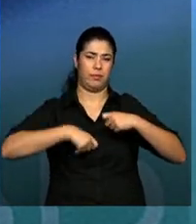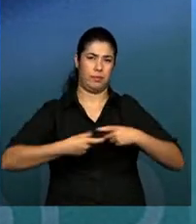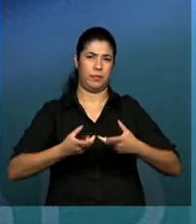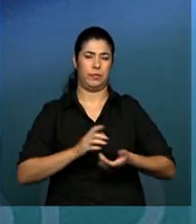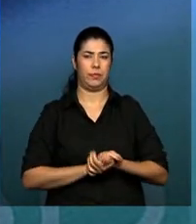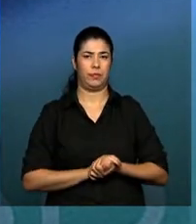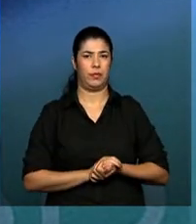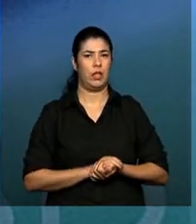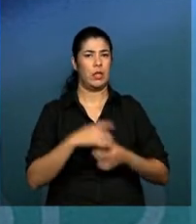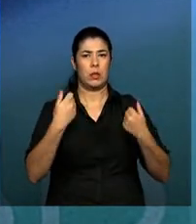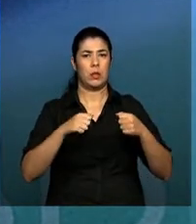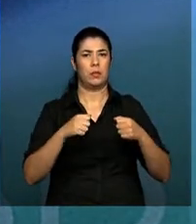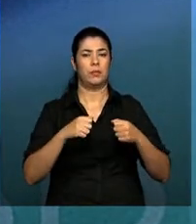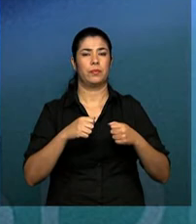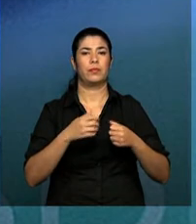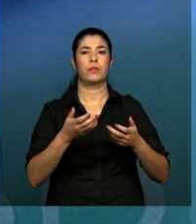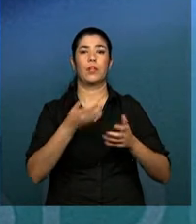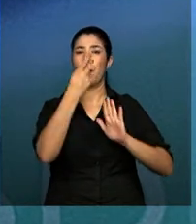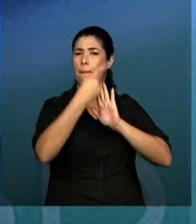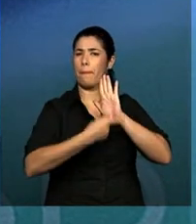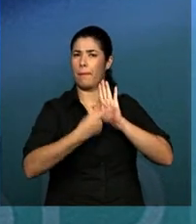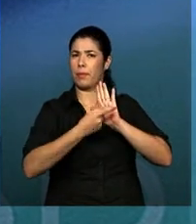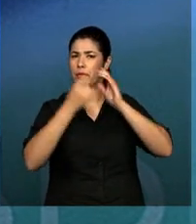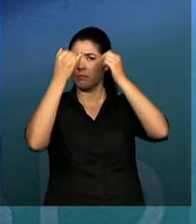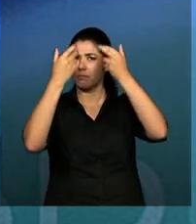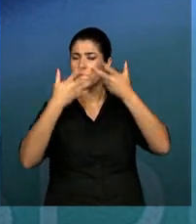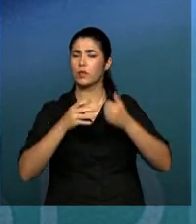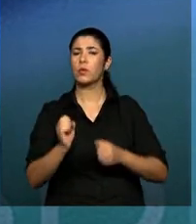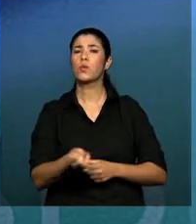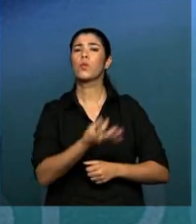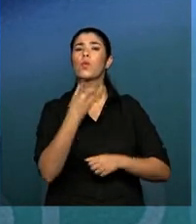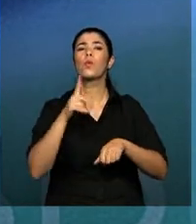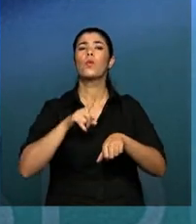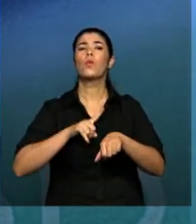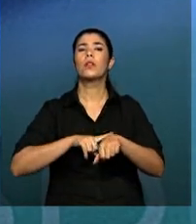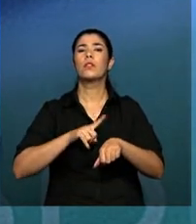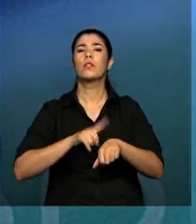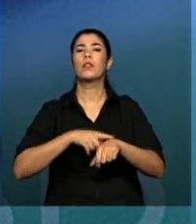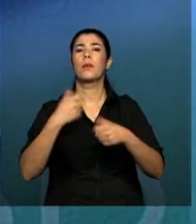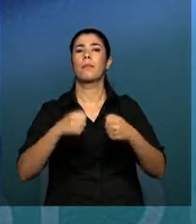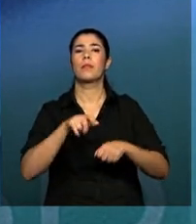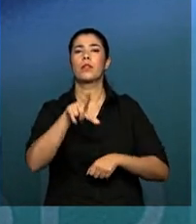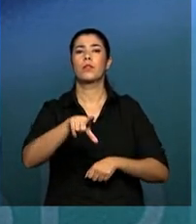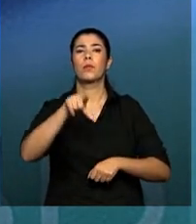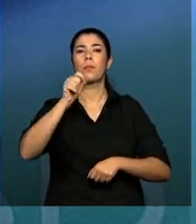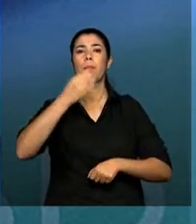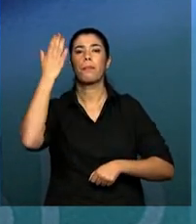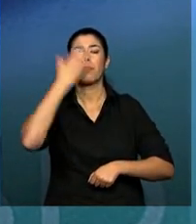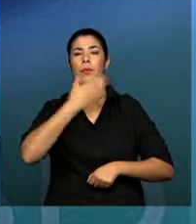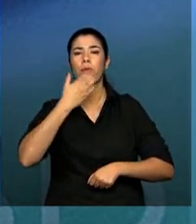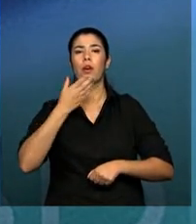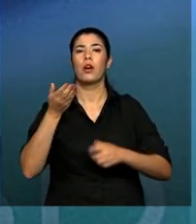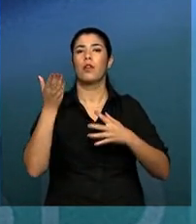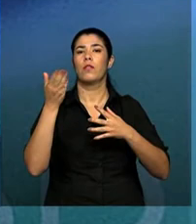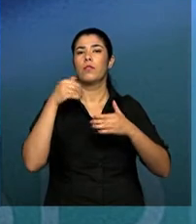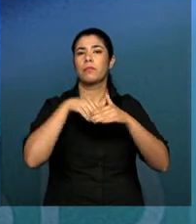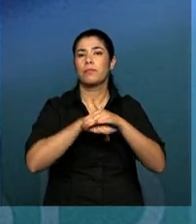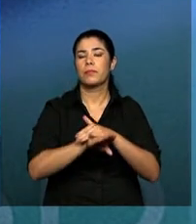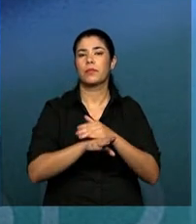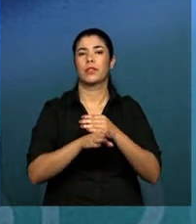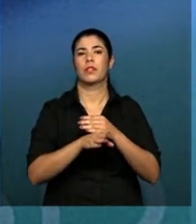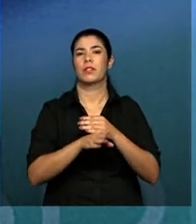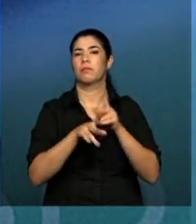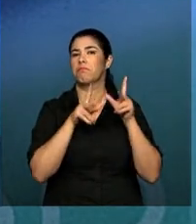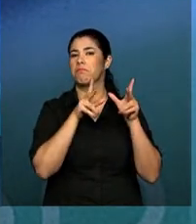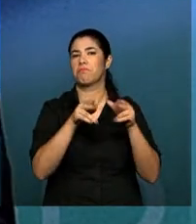apenas bebendo. Isso. E a portaria traz algum detalhe de quanto tempo esse material vai ser guardado, porque depende aí da ação da mulher. Não, como todas as informações em